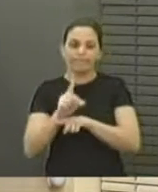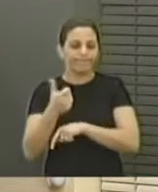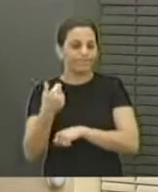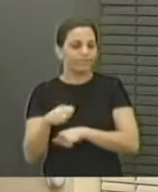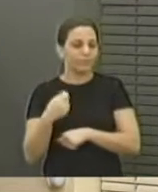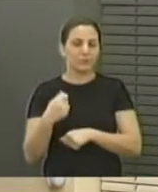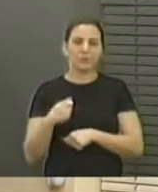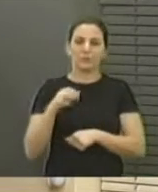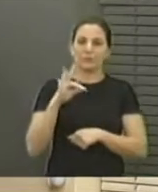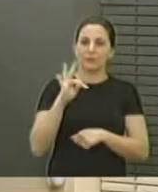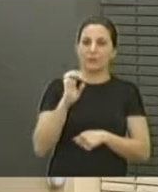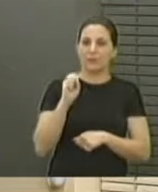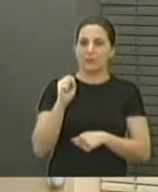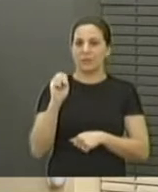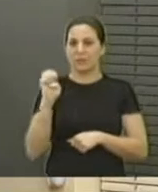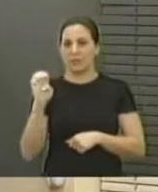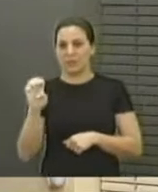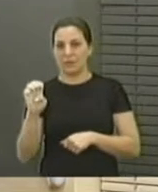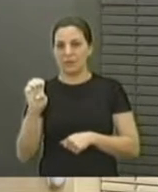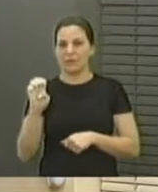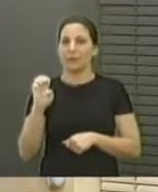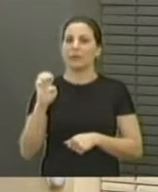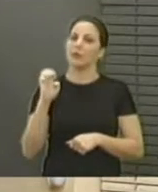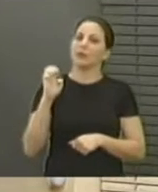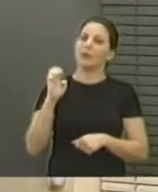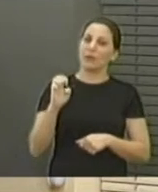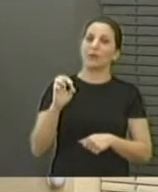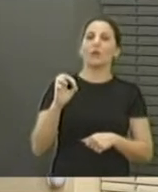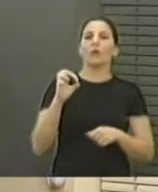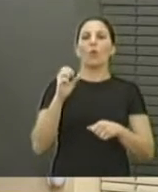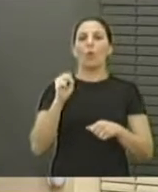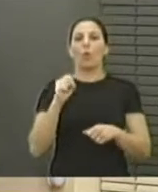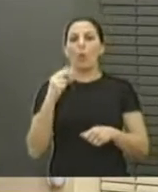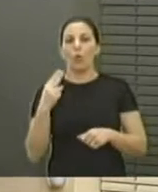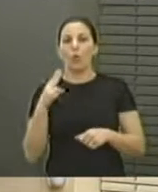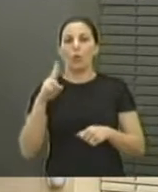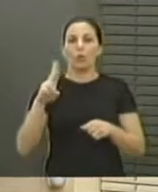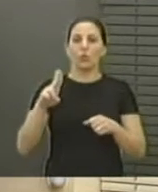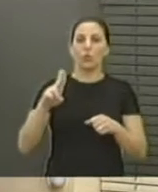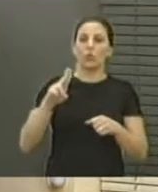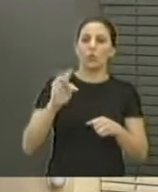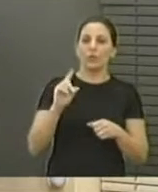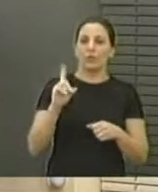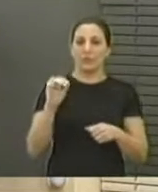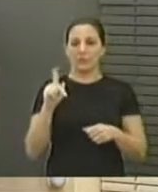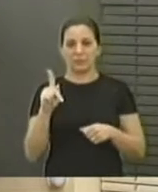TCE, Tribunal de Contas do Estado de São Paulo, o Aldesp, da União, jamais.